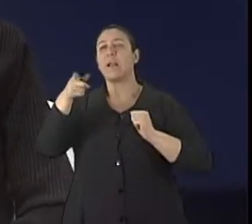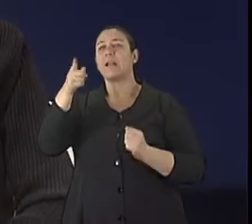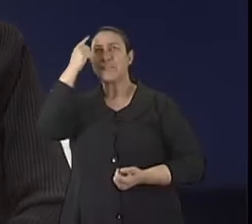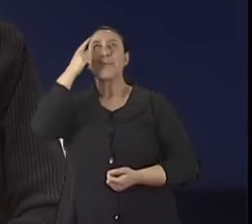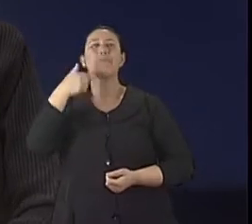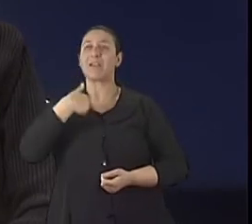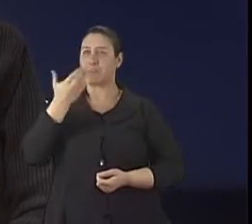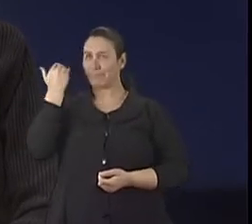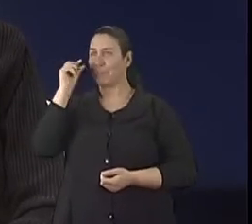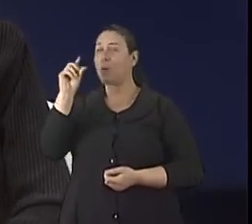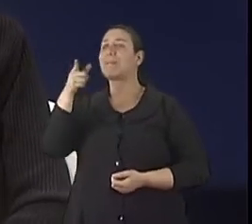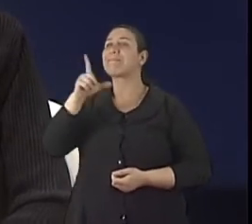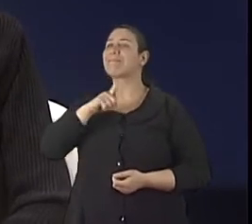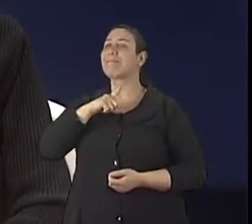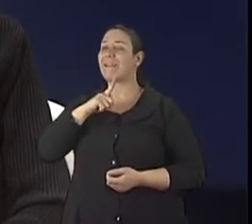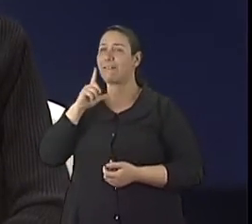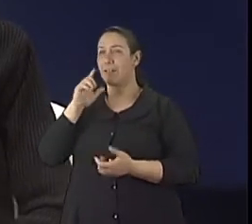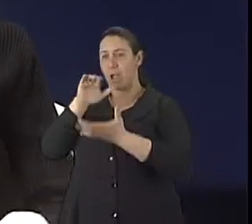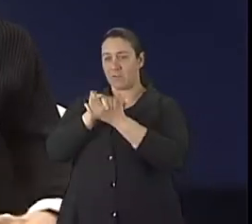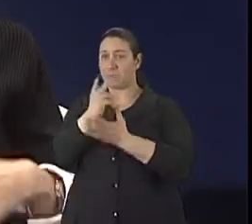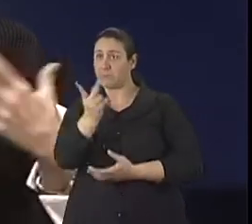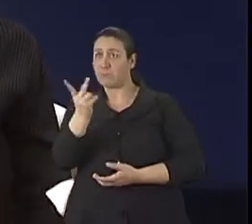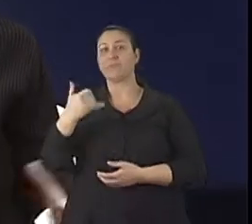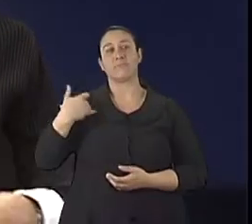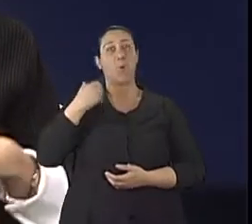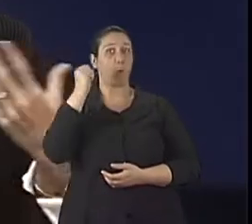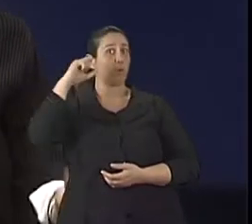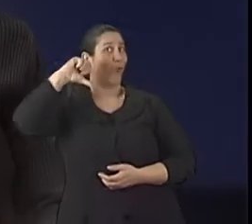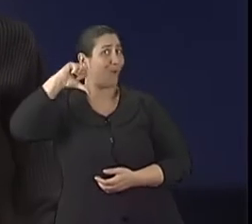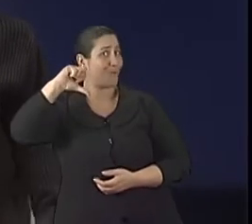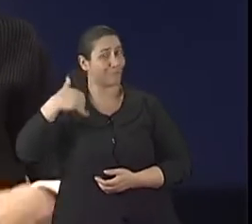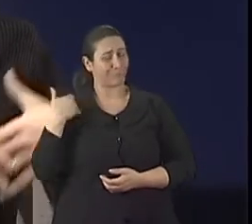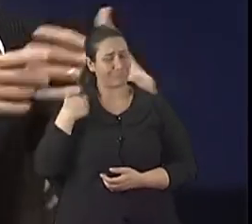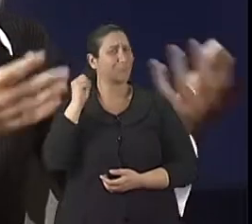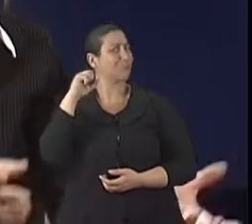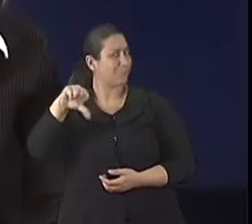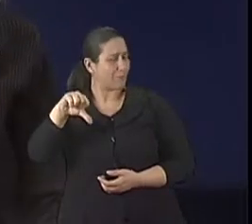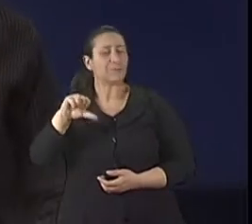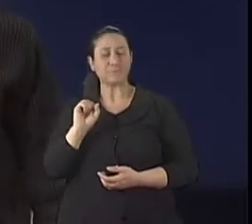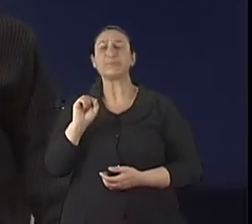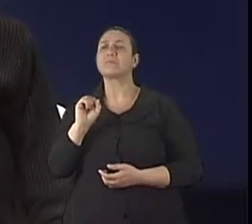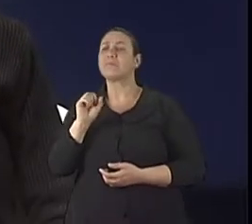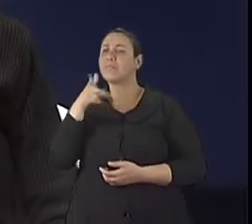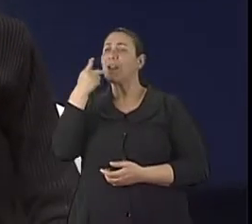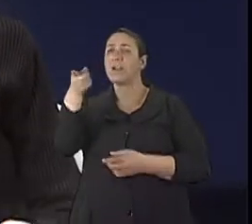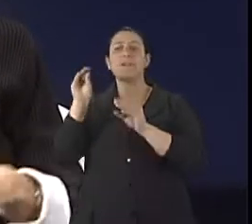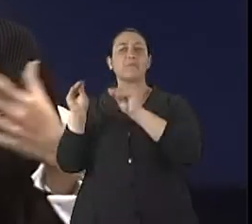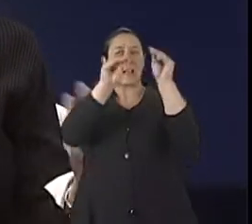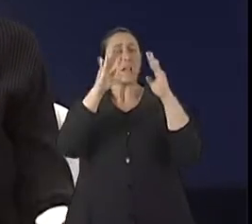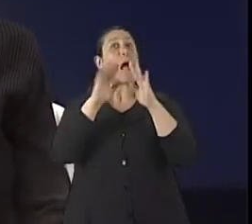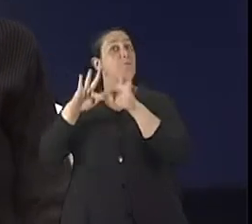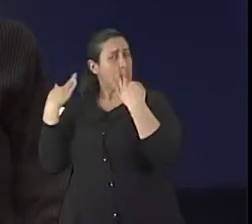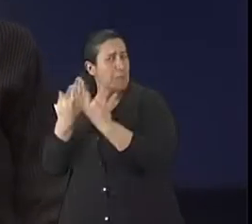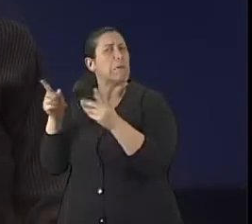contrataram com 89 anos. Eu achei fantástico. Inclusive, os filhos foram contra, enfim... Por que que vai se mudar com 89 anos? Vai construir, vai